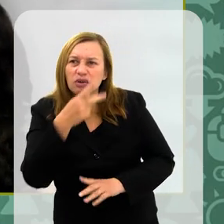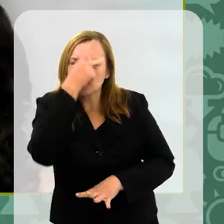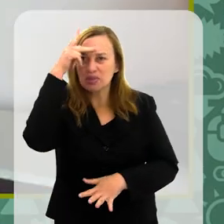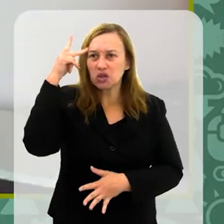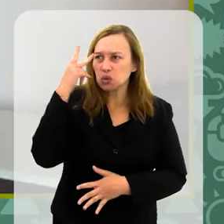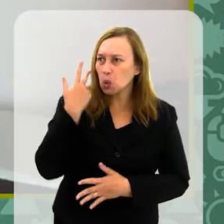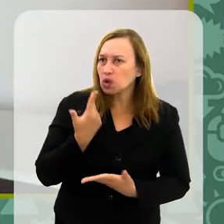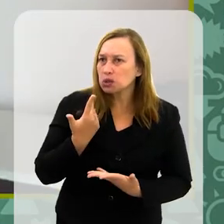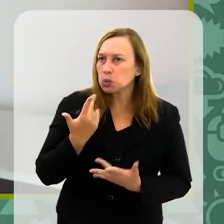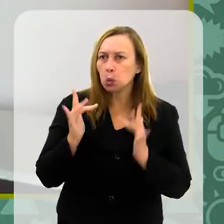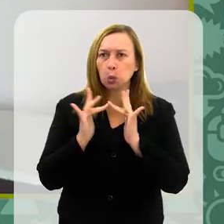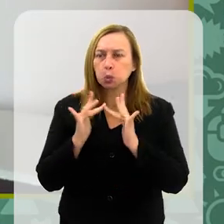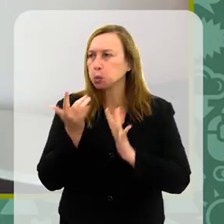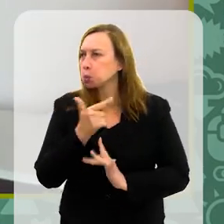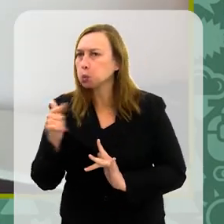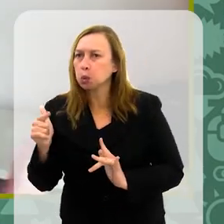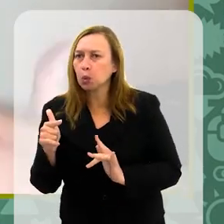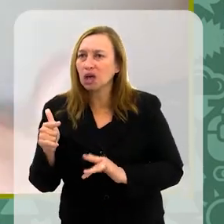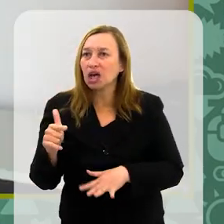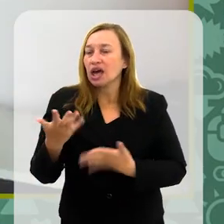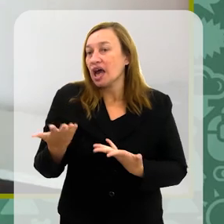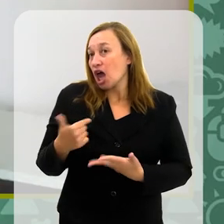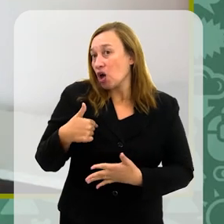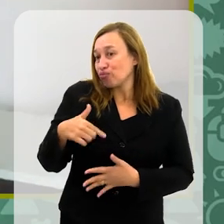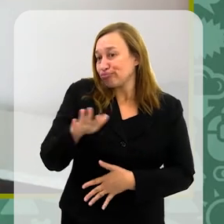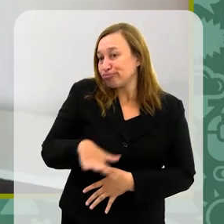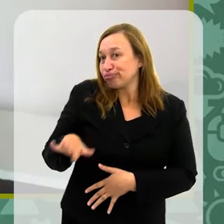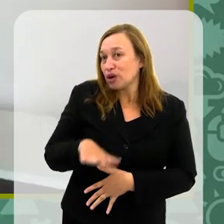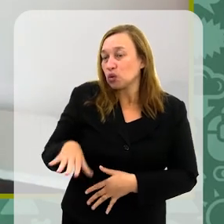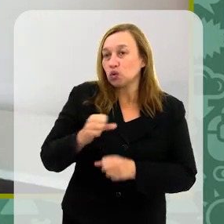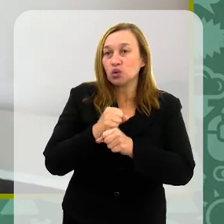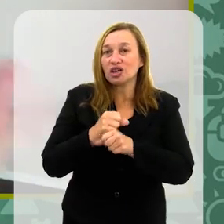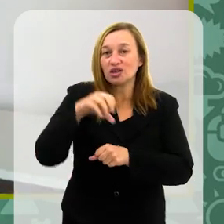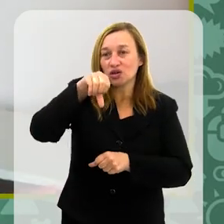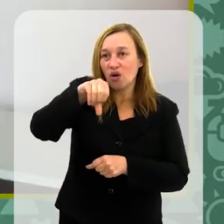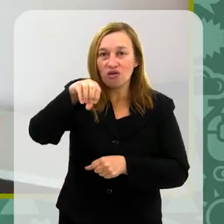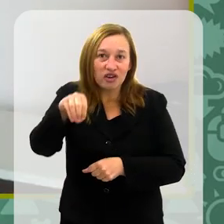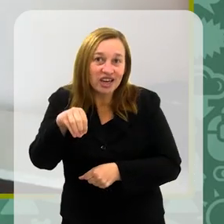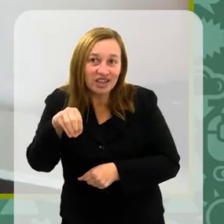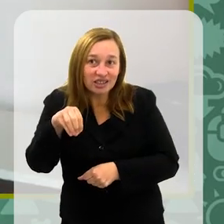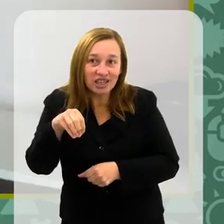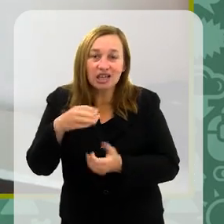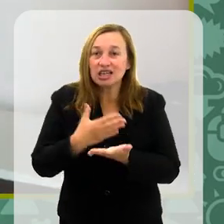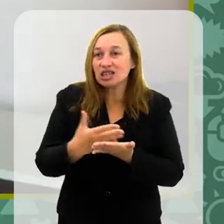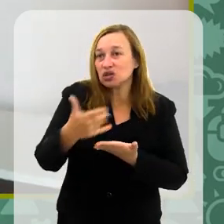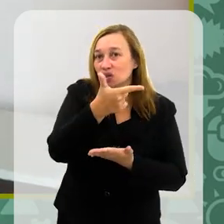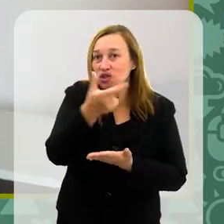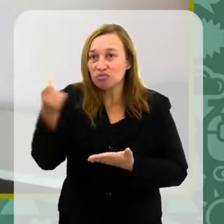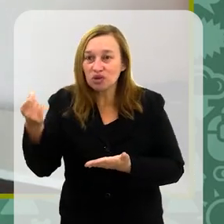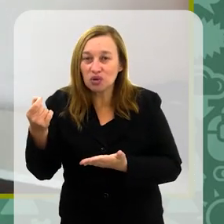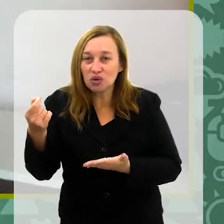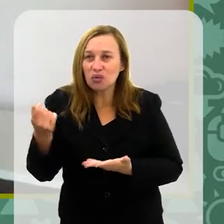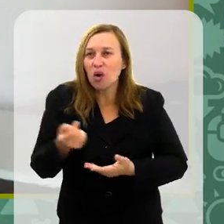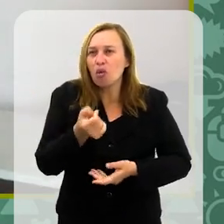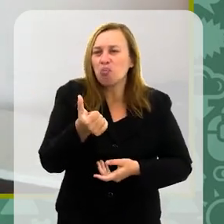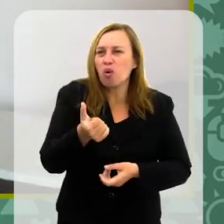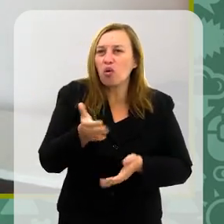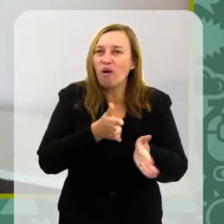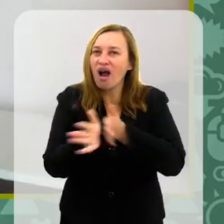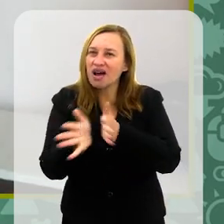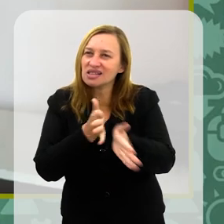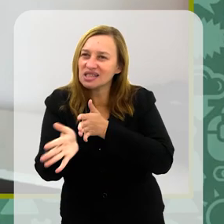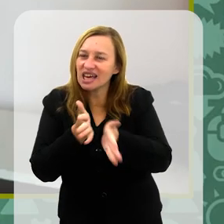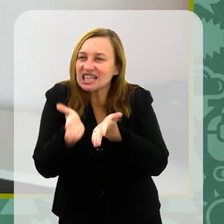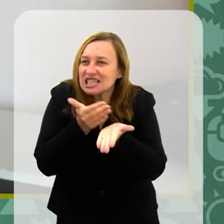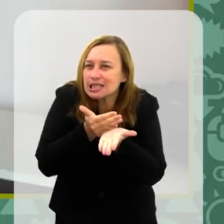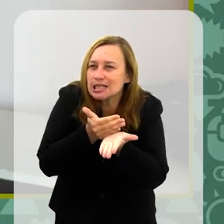sabe? Porque eu fui uma criança dos anos 90, né? Uma adolescente do final dos anos 90, início dos anos 2000. Pouco acesso,